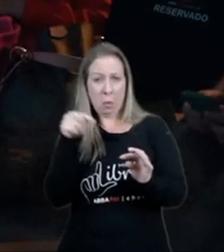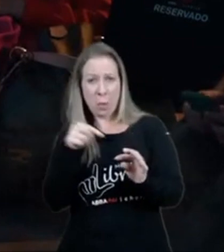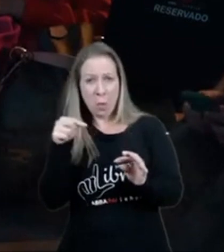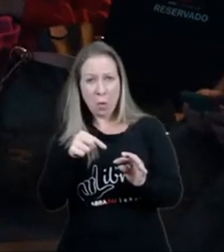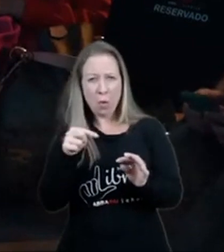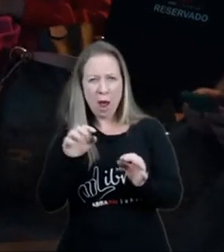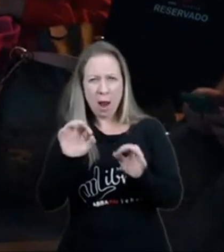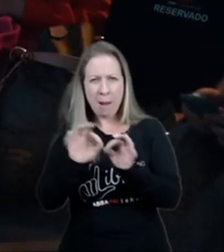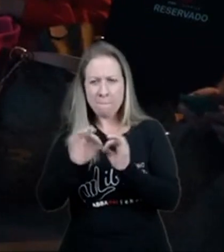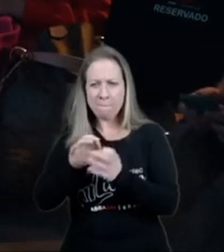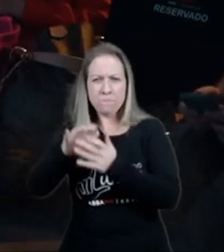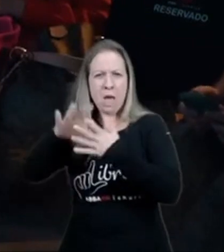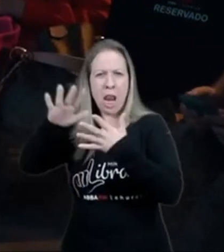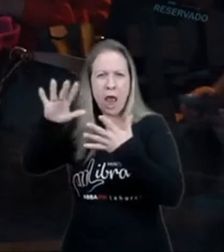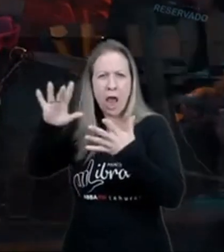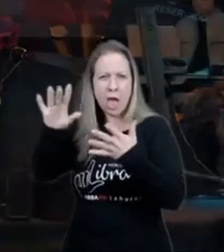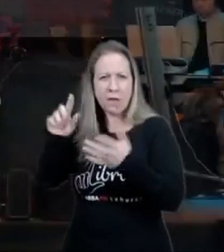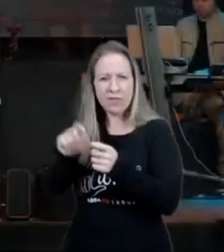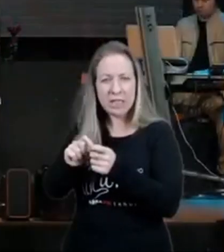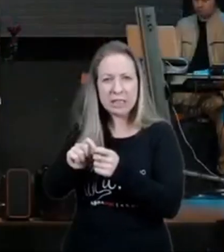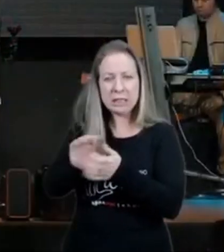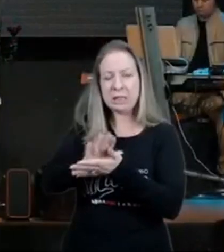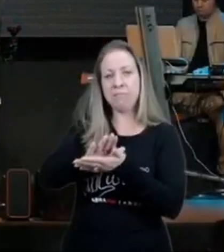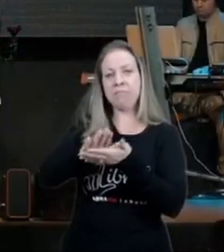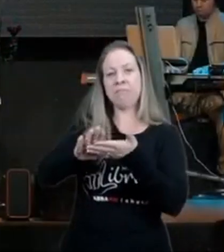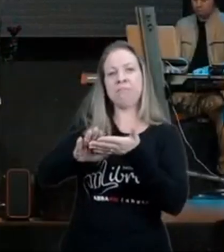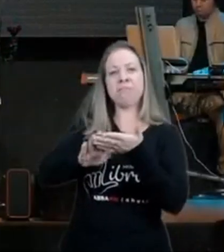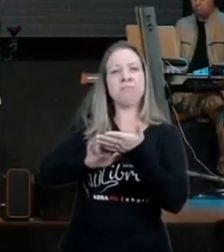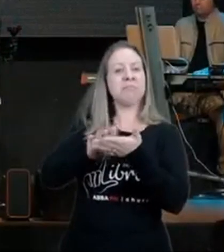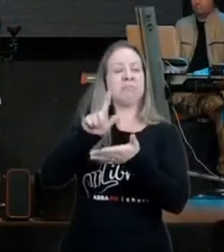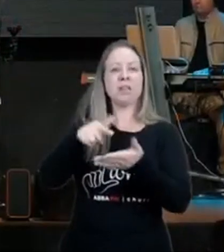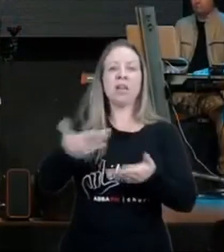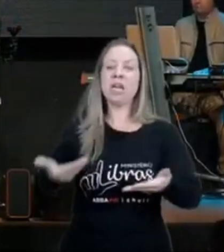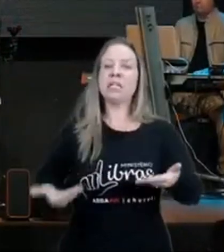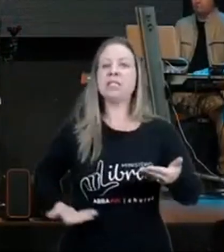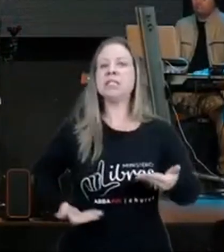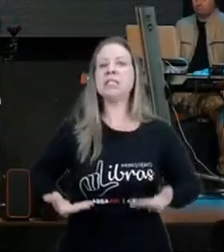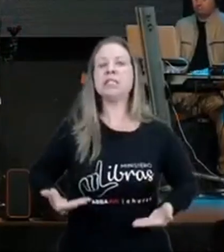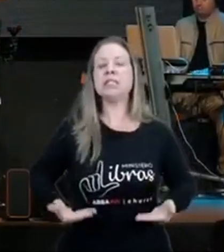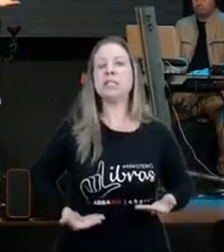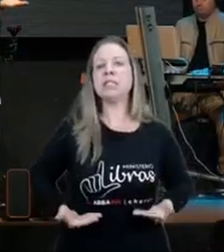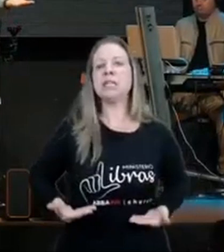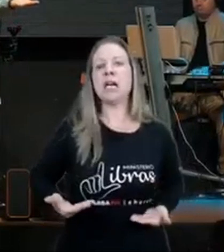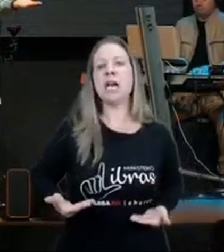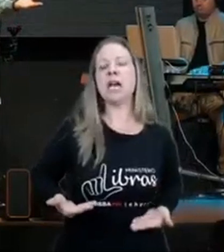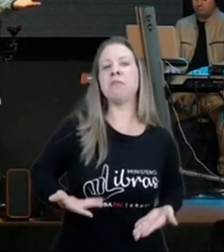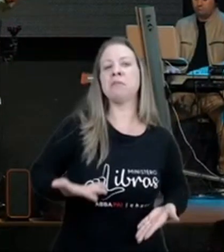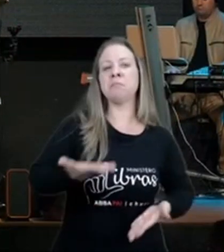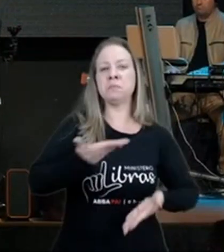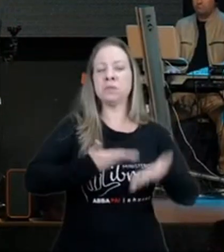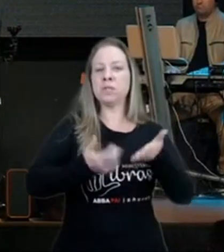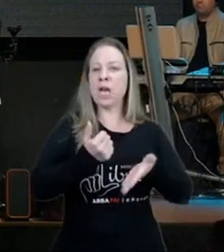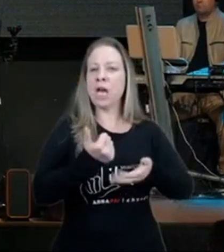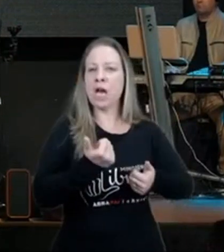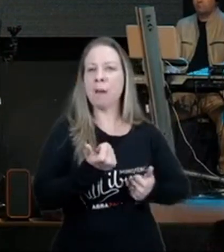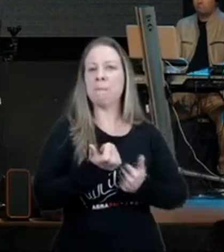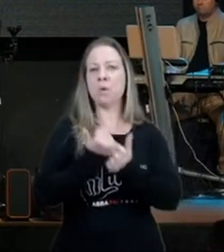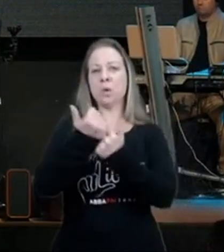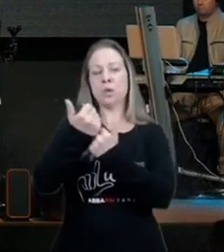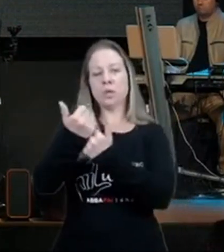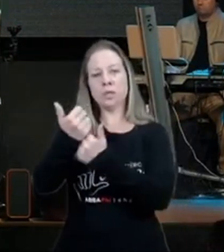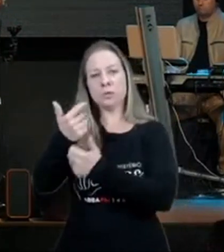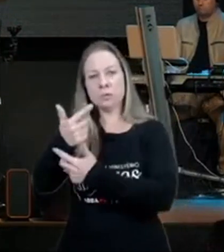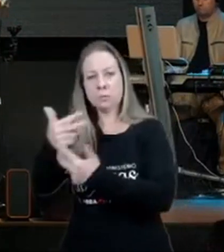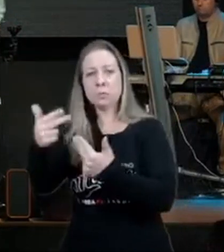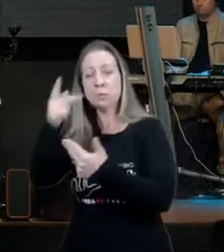Tito não foi um grande apóstolo, Tito foi um servo, cooperador na obra do apóstolo Paulo, mas um homem que quando chegava,